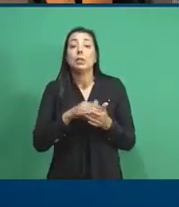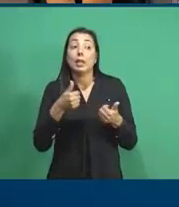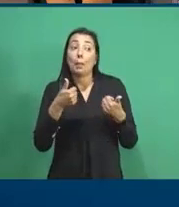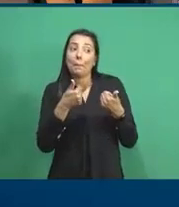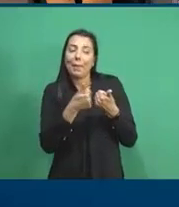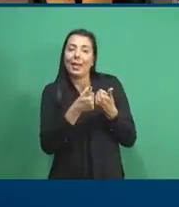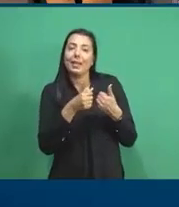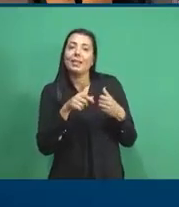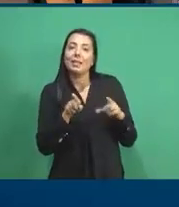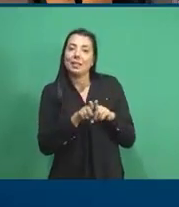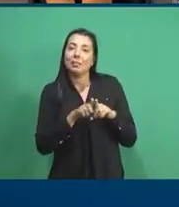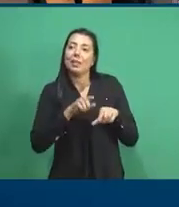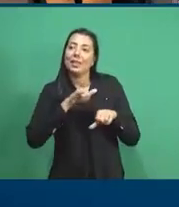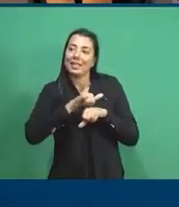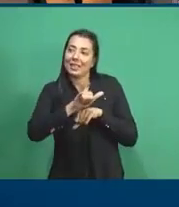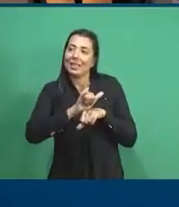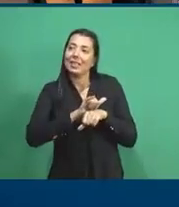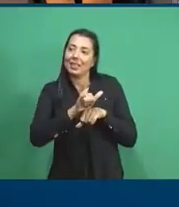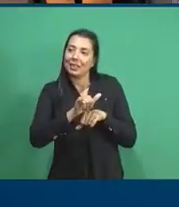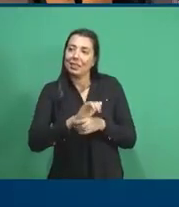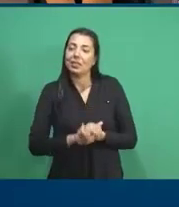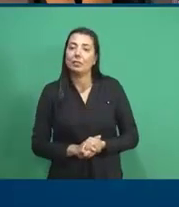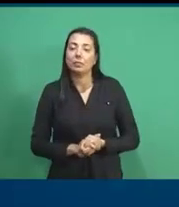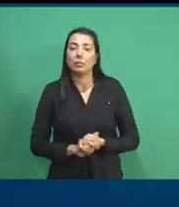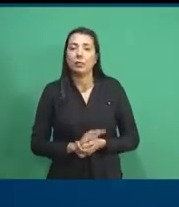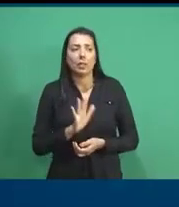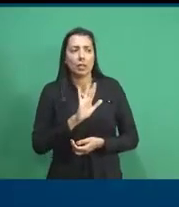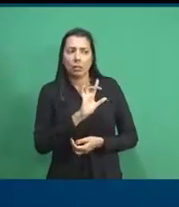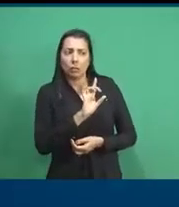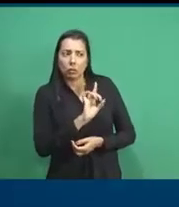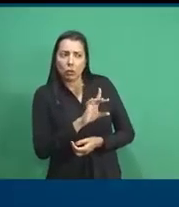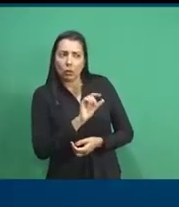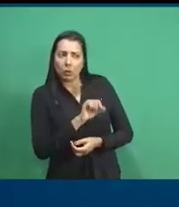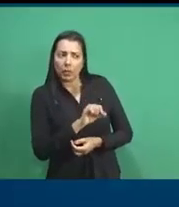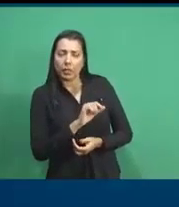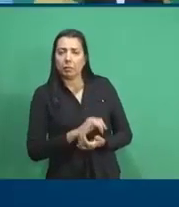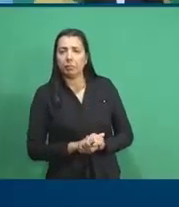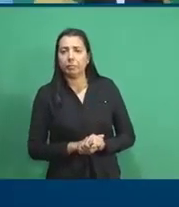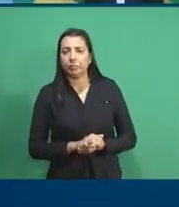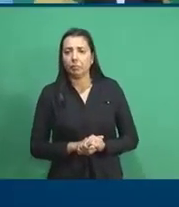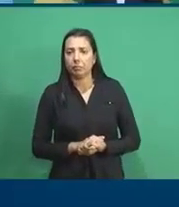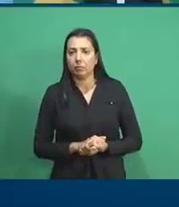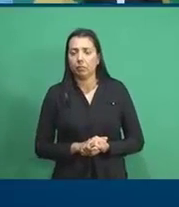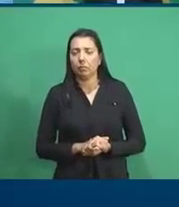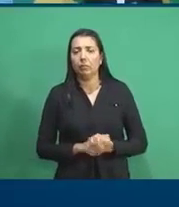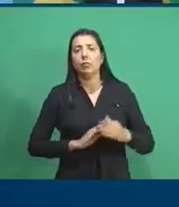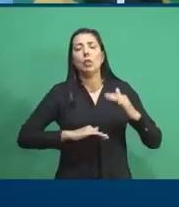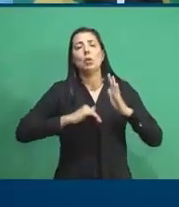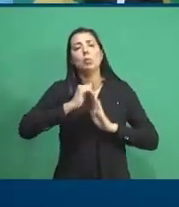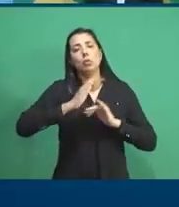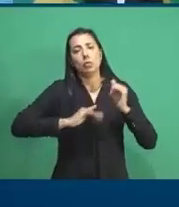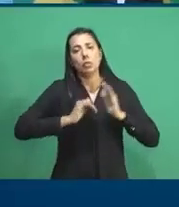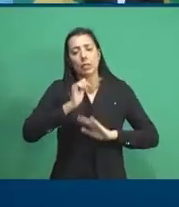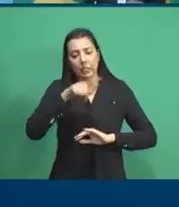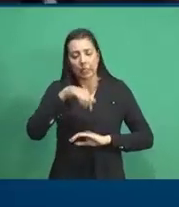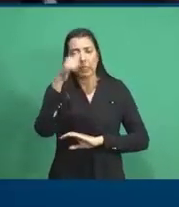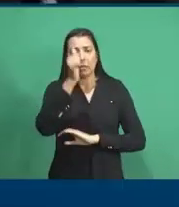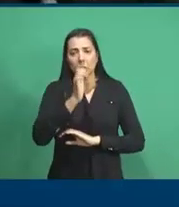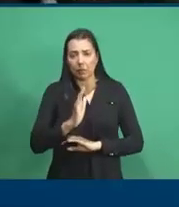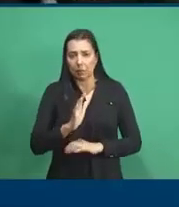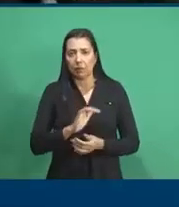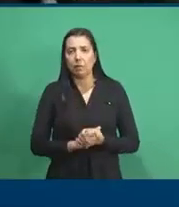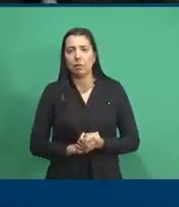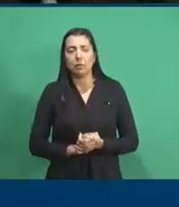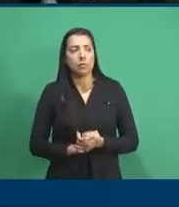próspera e tão estratégica. E não são só profissionais daqui do Brasil, não